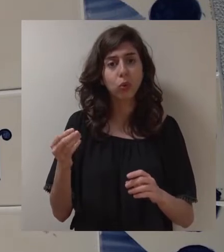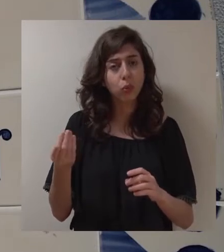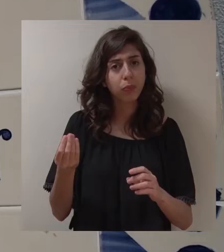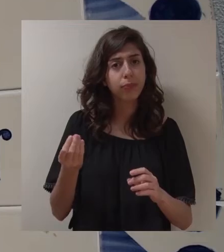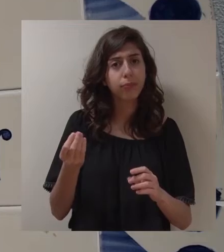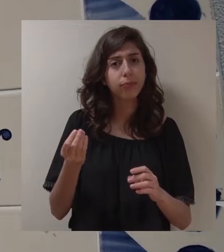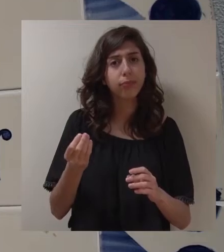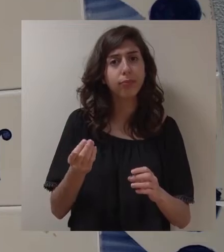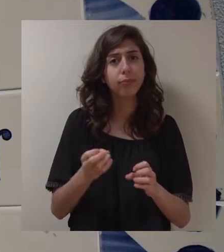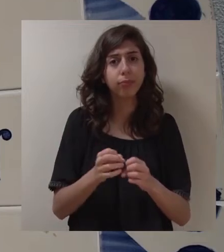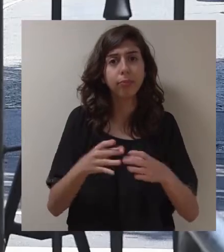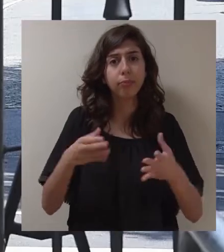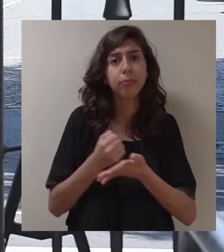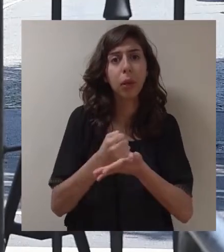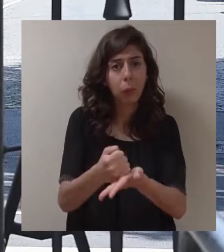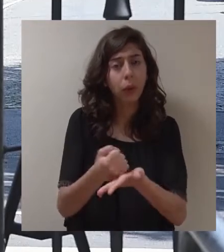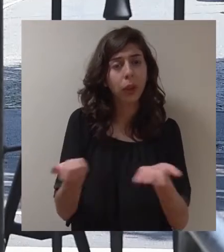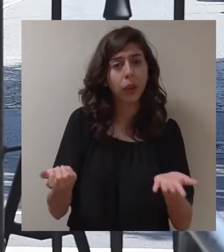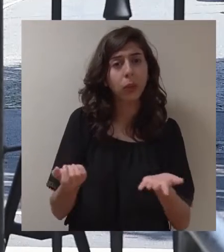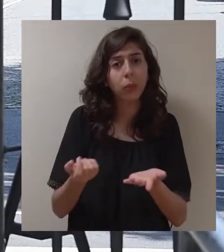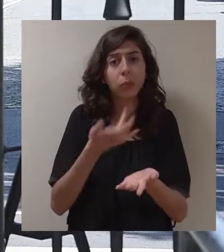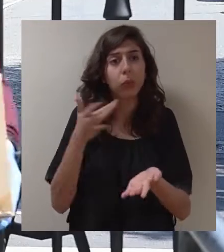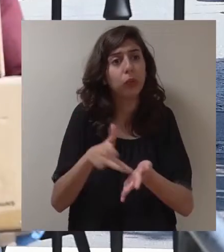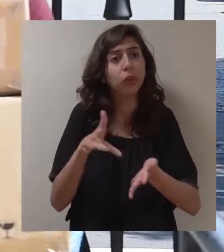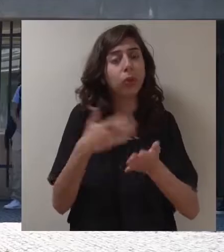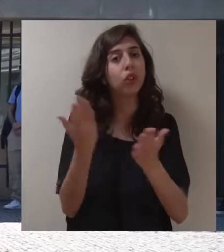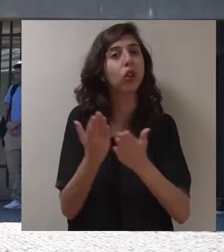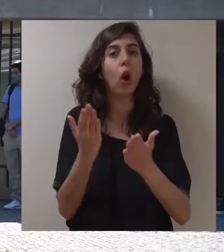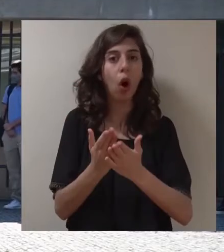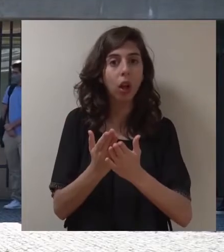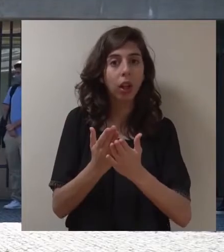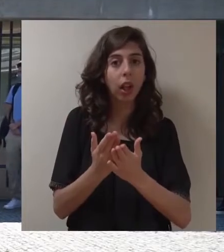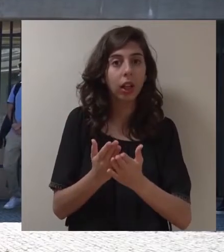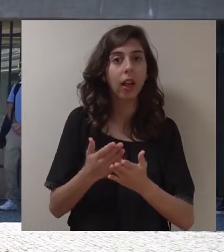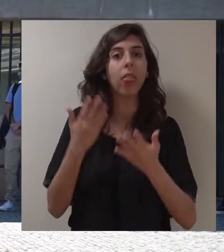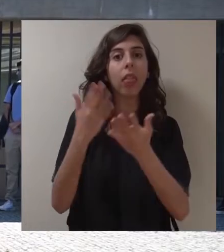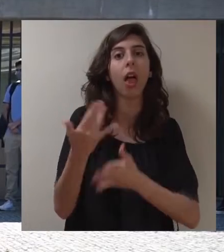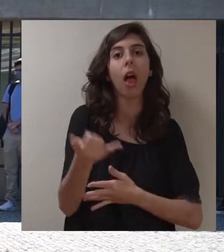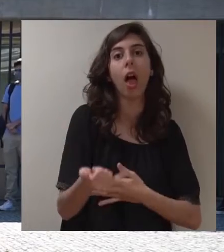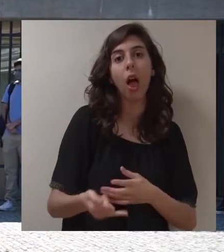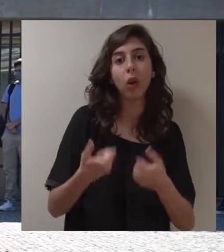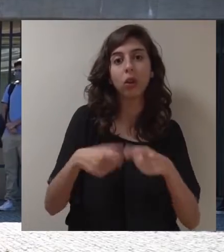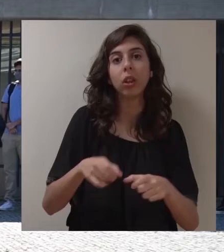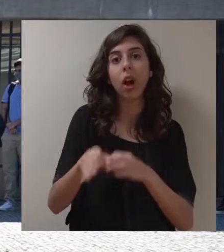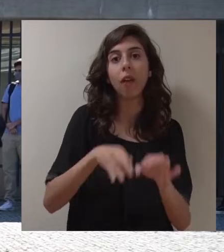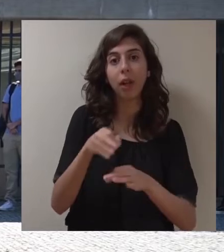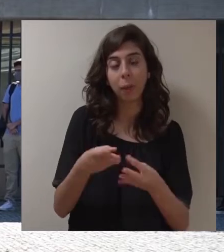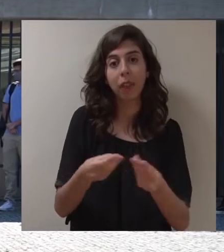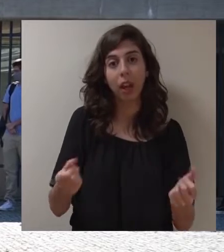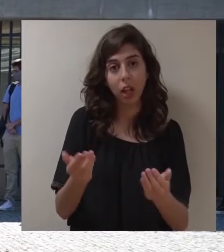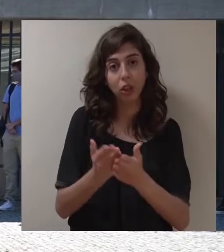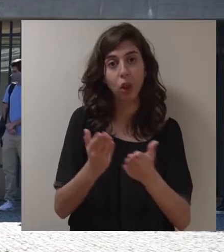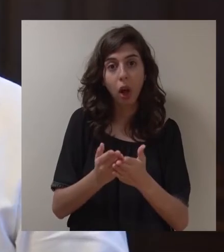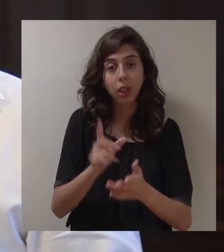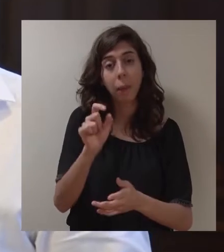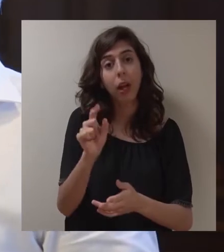comparticipações, seja nos livros escolares, ampliando até o 12º ano cheque-oferta para